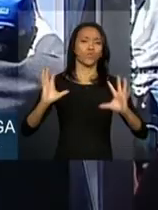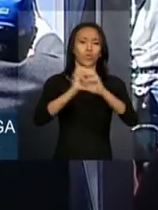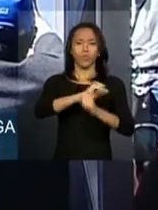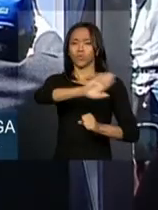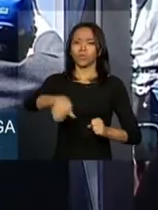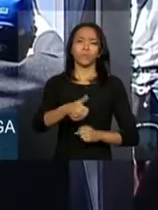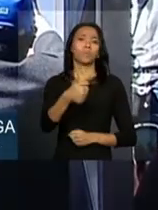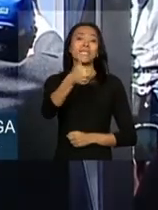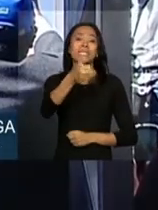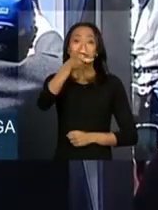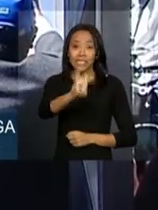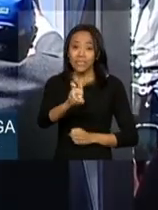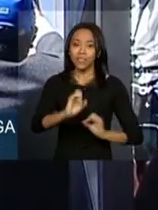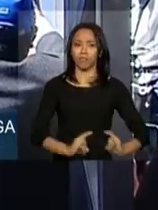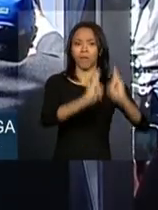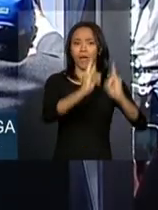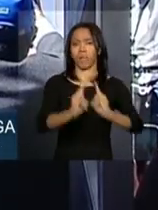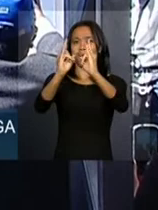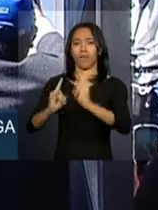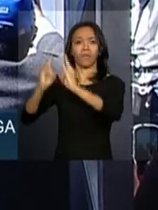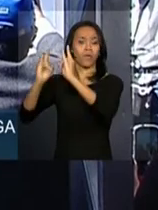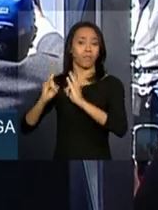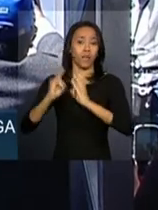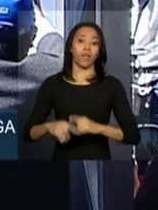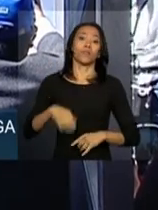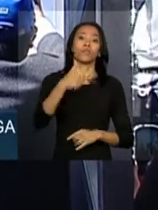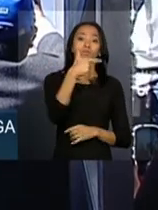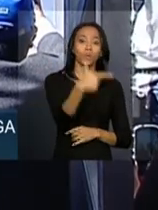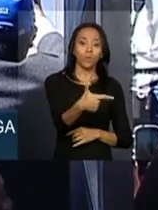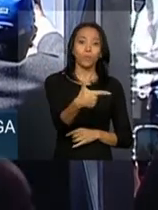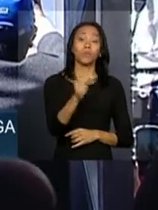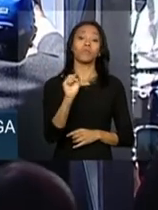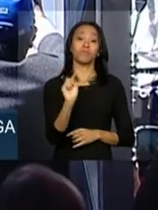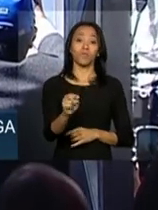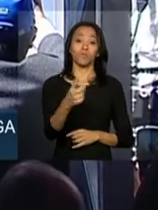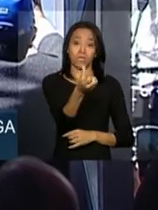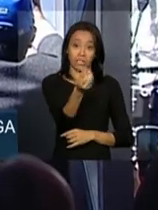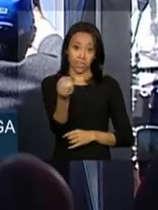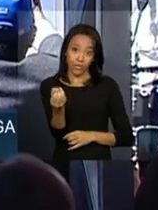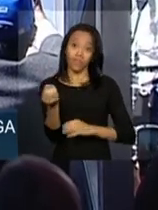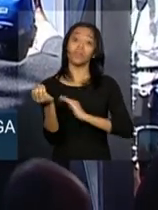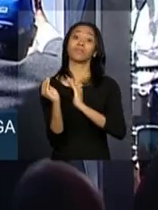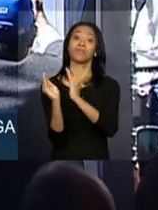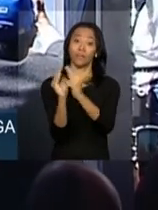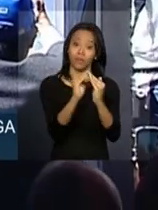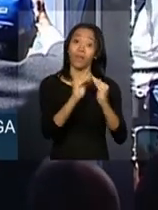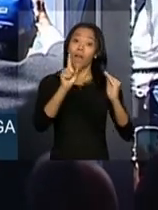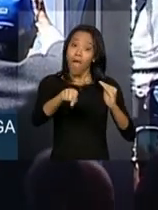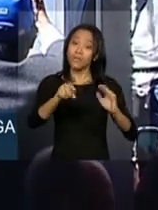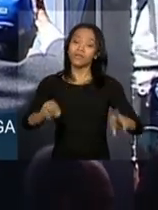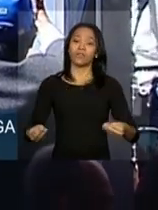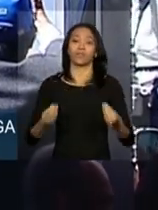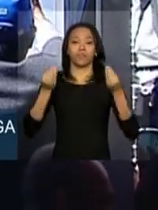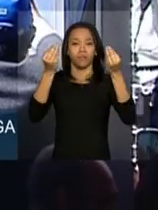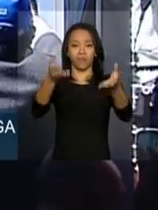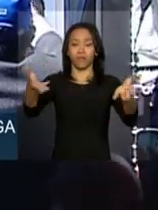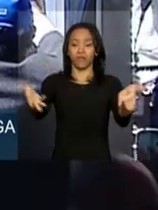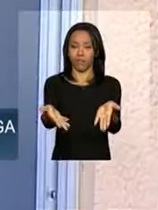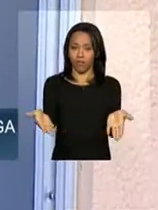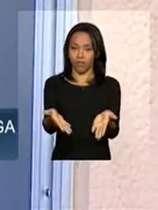condomínios com 2.620 unidades habitacionais. Então, com essa entrega de hoje,